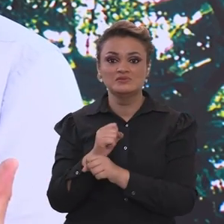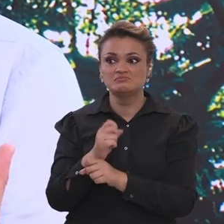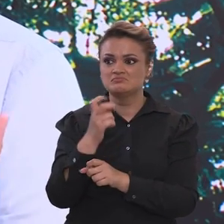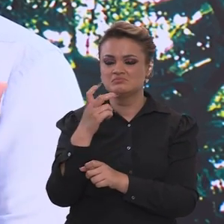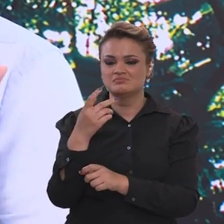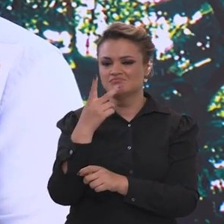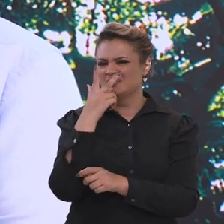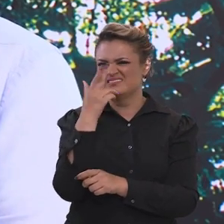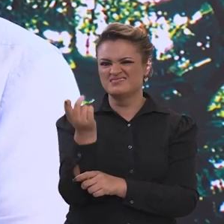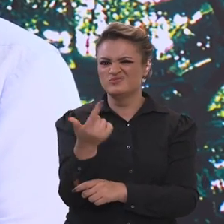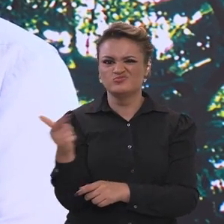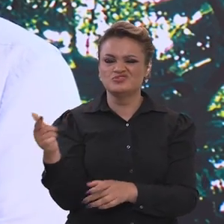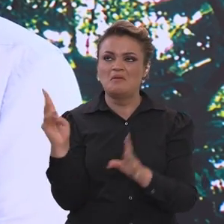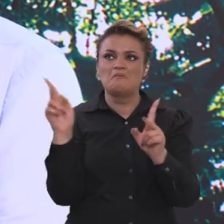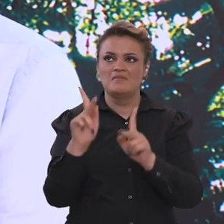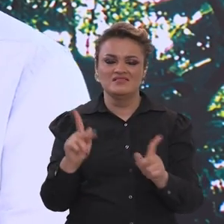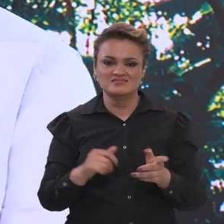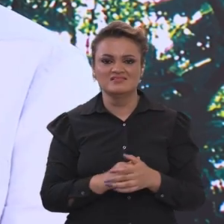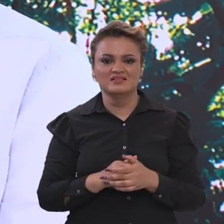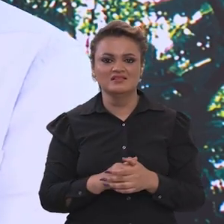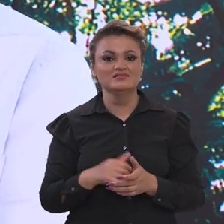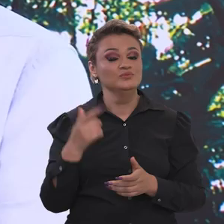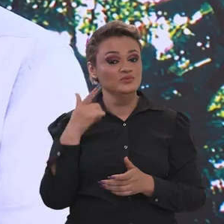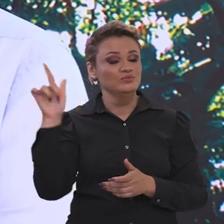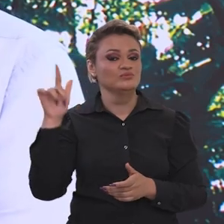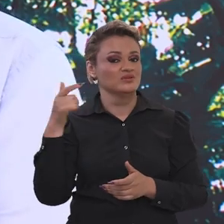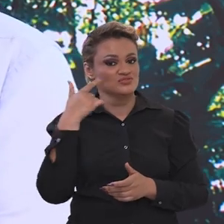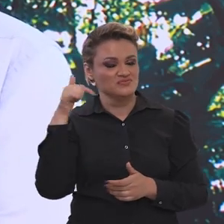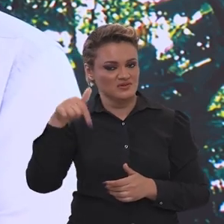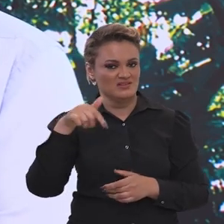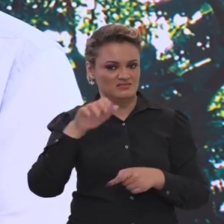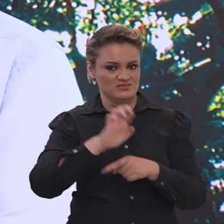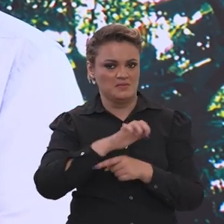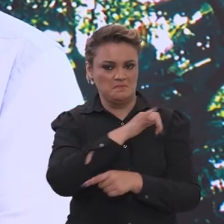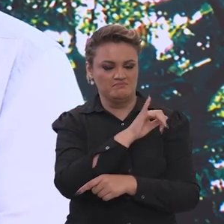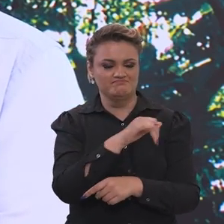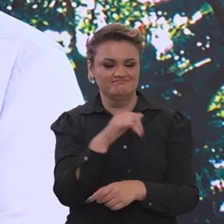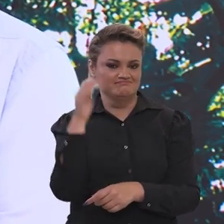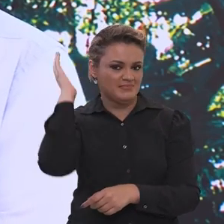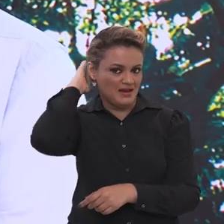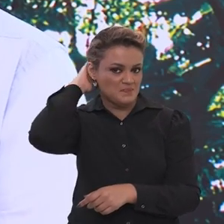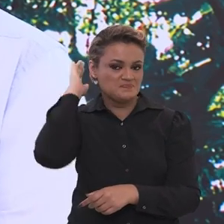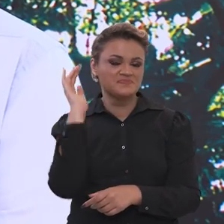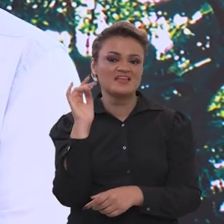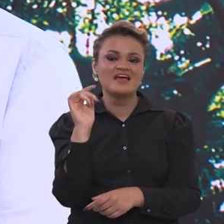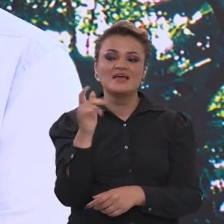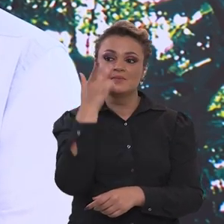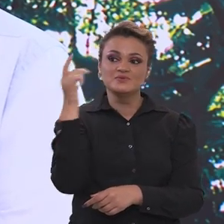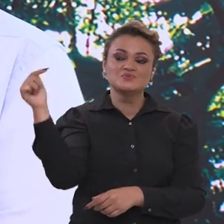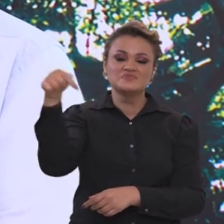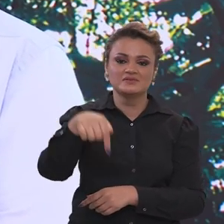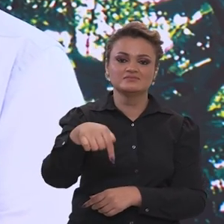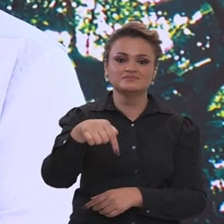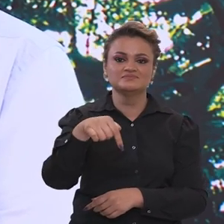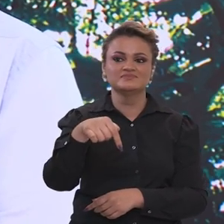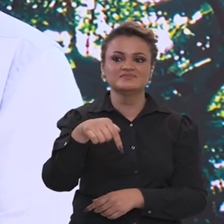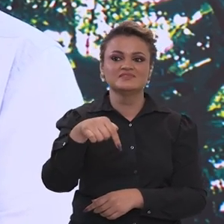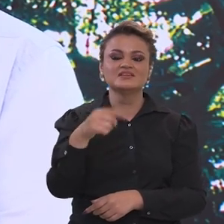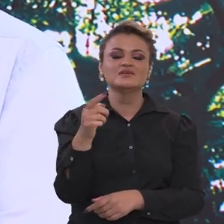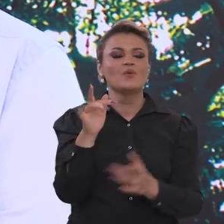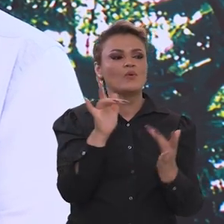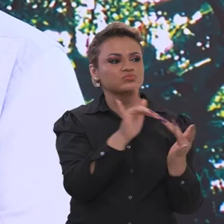últimos quatro anos ficou muito ameaçado. Então, teve um outro componente que eu vi aqui em Belém, é que as pessoas